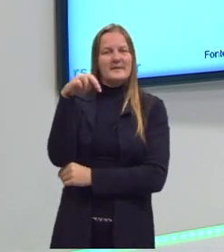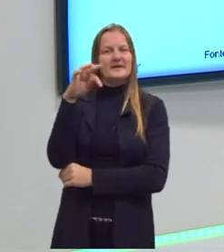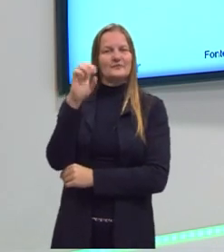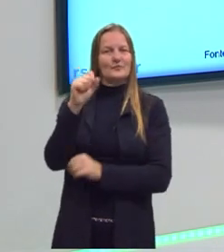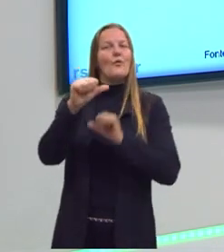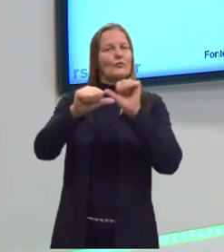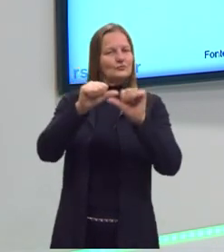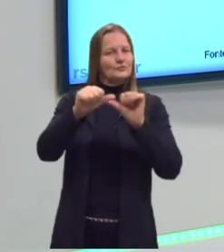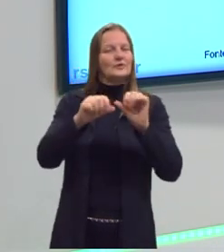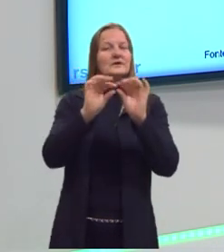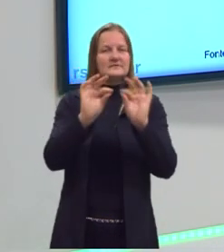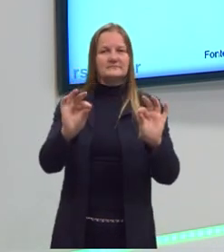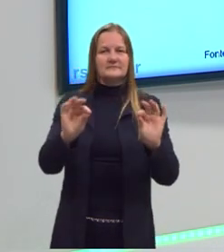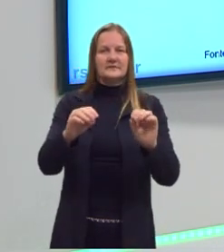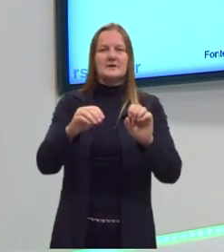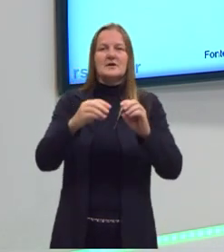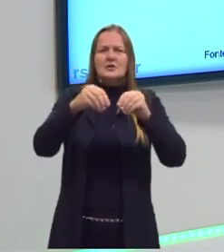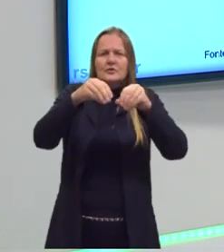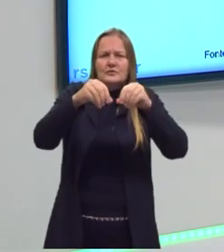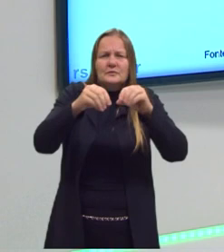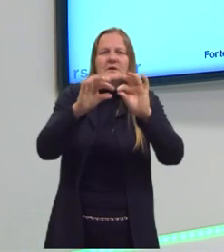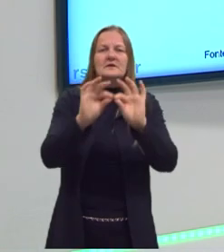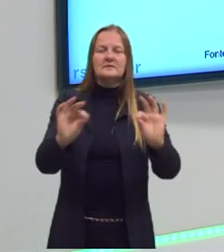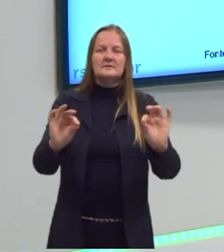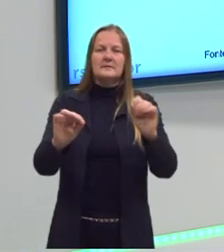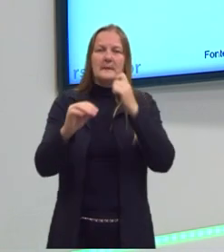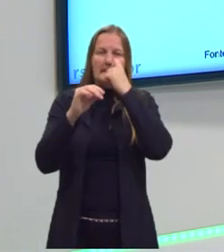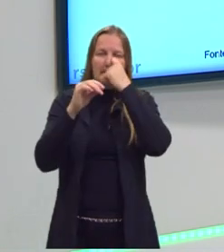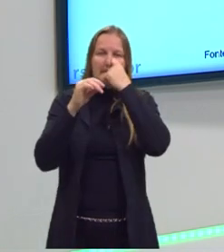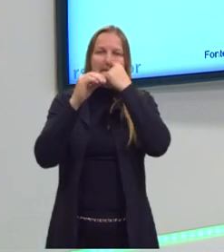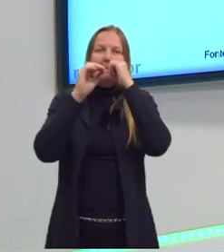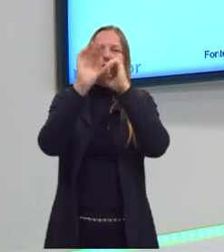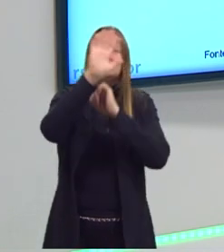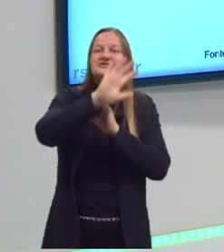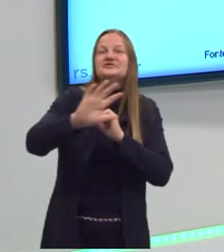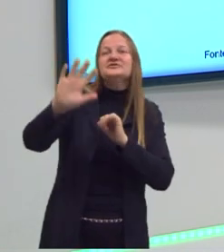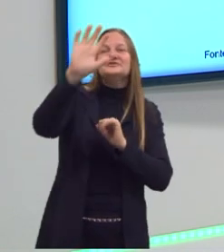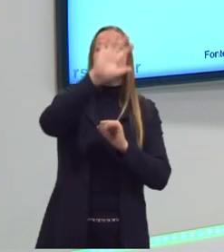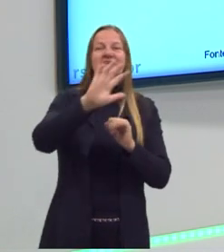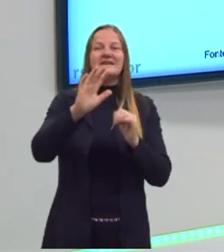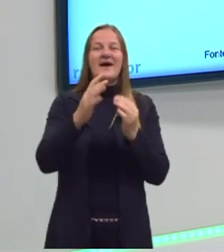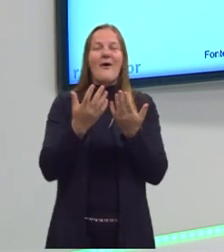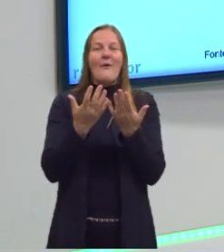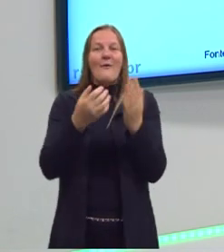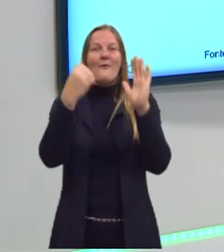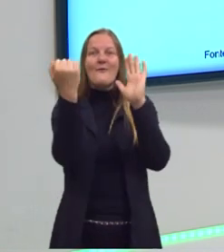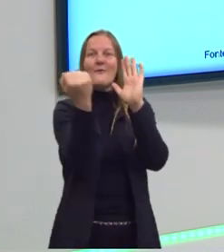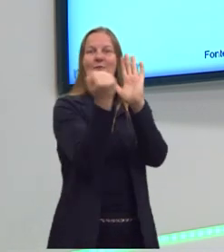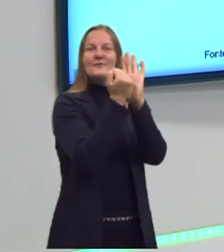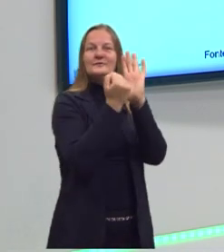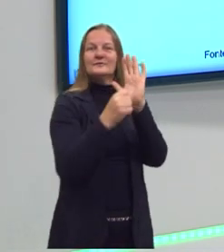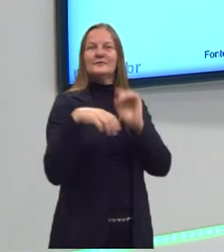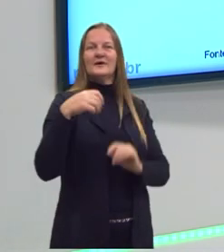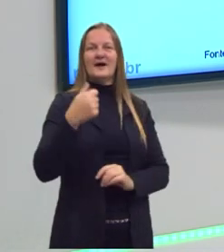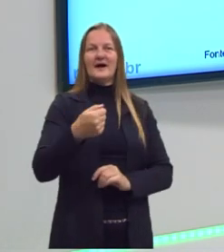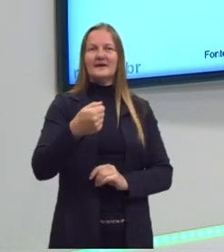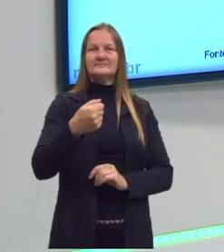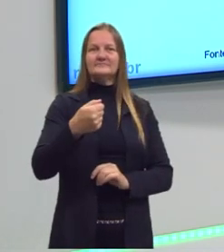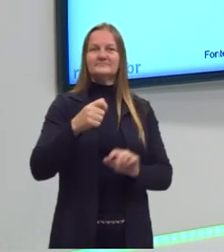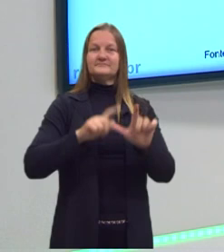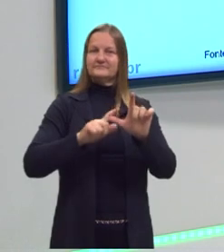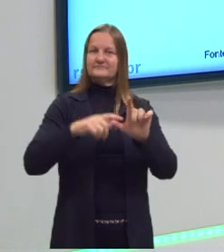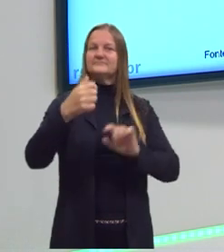simples, então aqui está genericamente simbolizado pela letra A, e uma